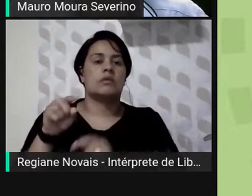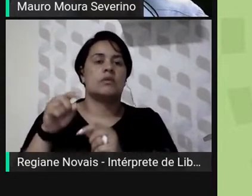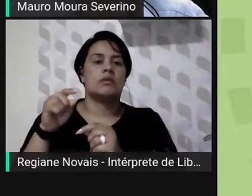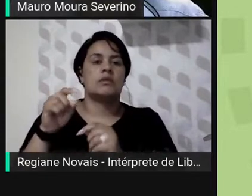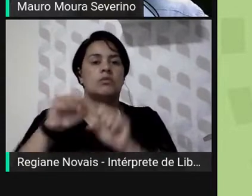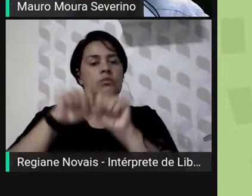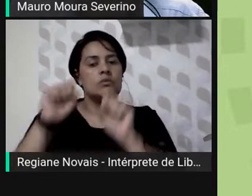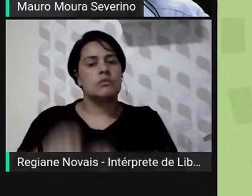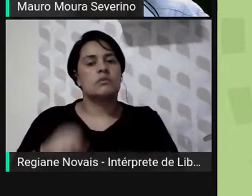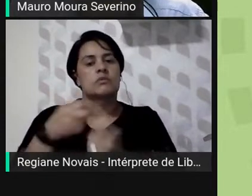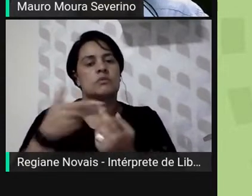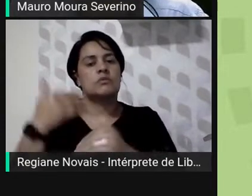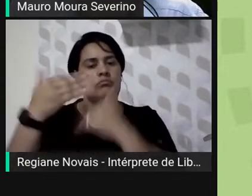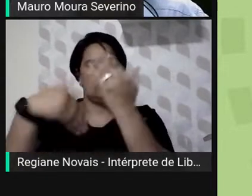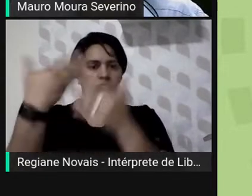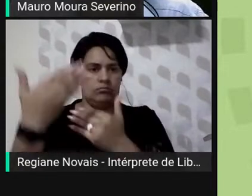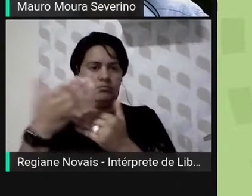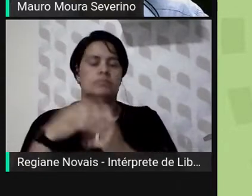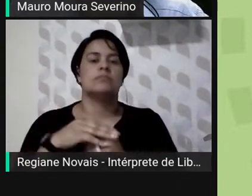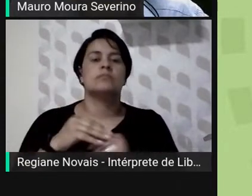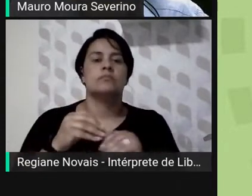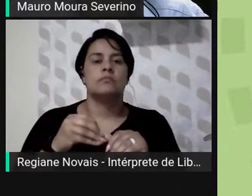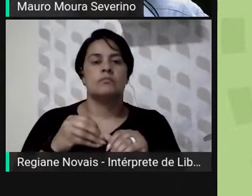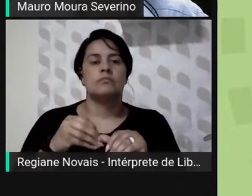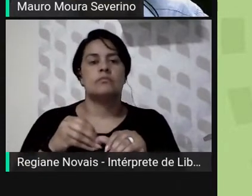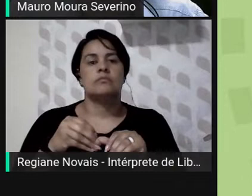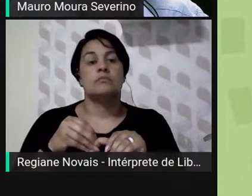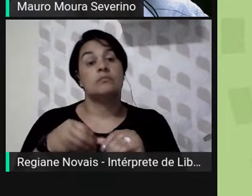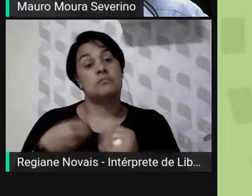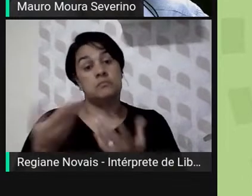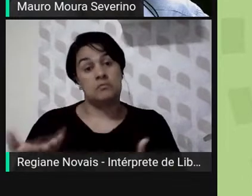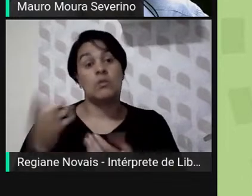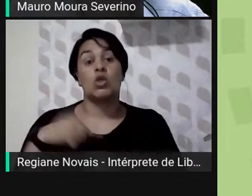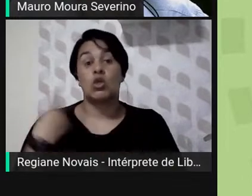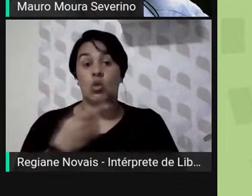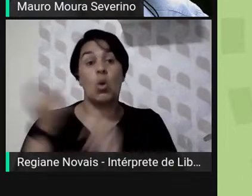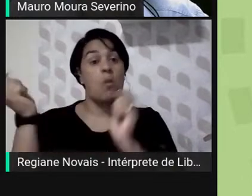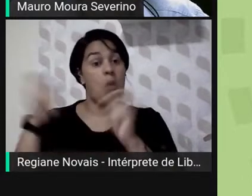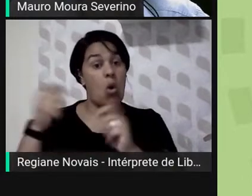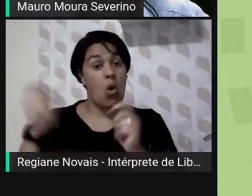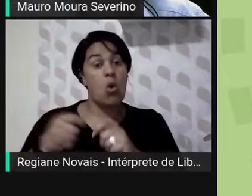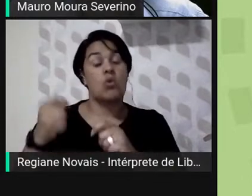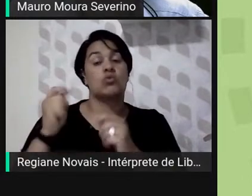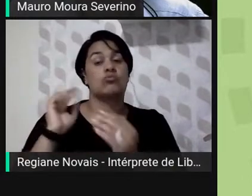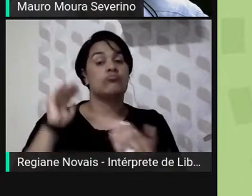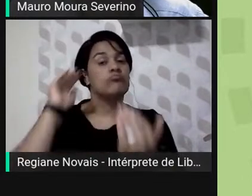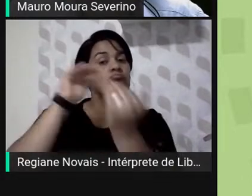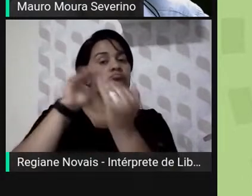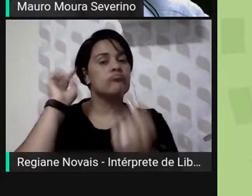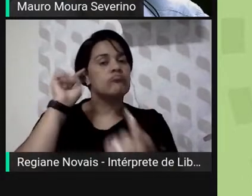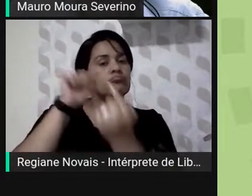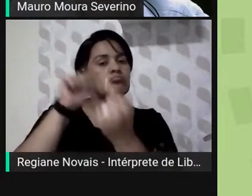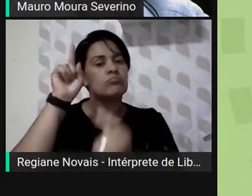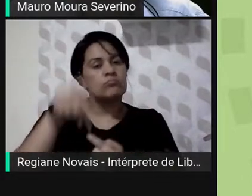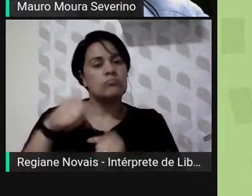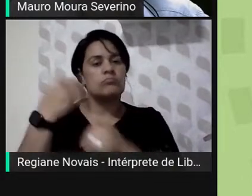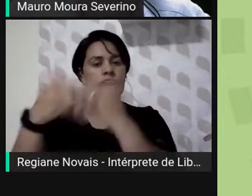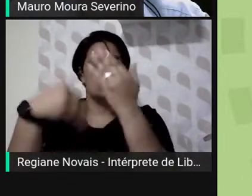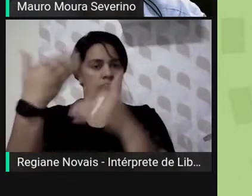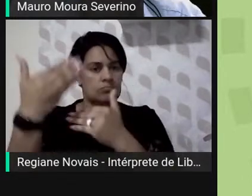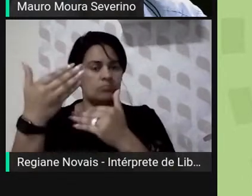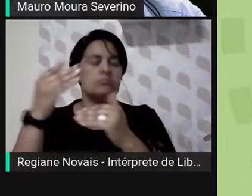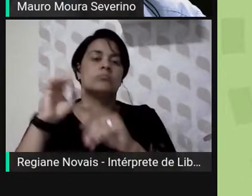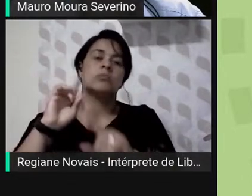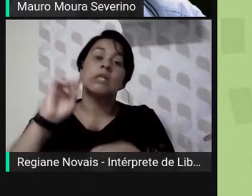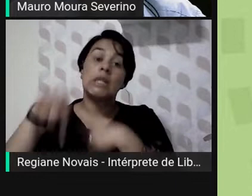de desempenho. E é claro que aqui nós podemos ter uma meta de desempenho individual diferente para cada pessoa e, no final